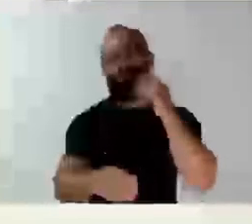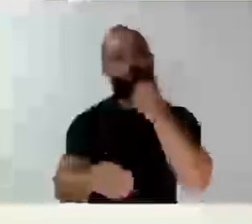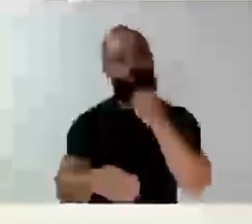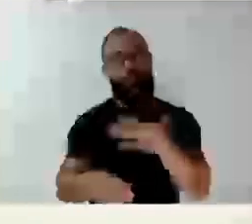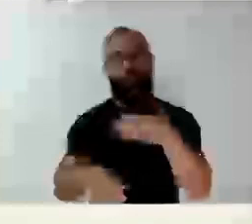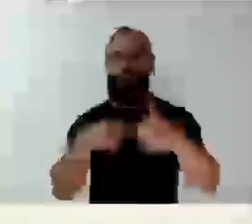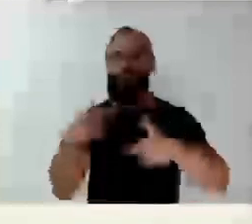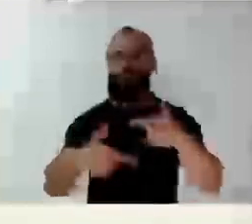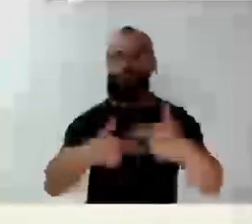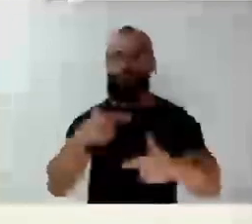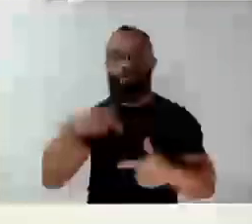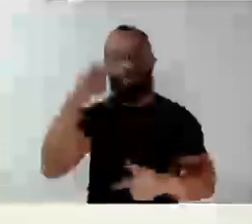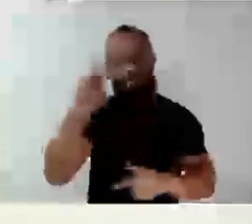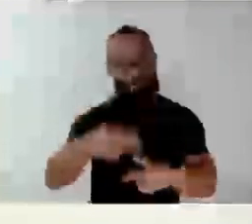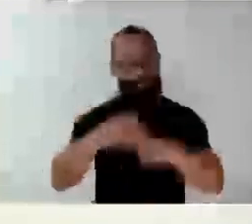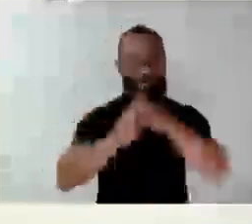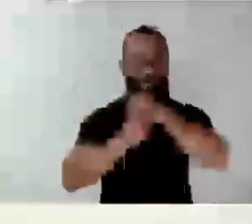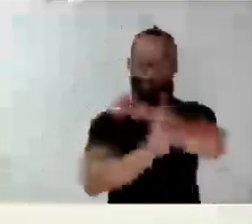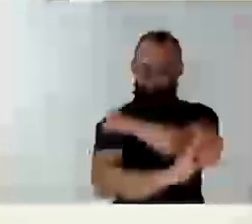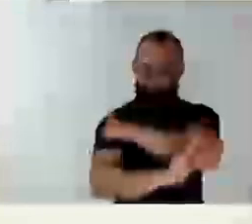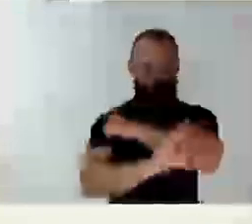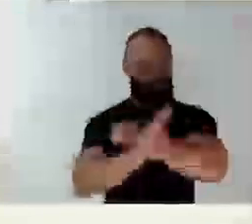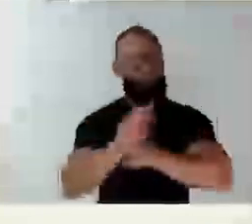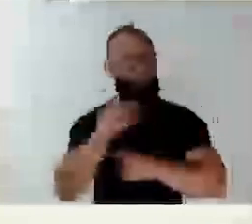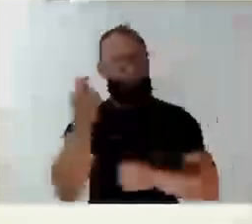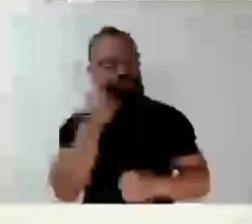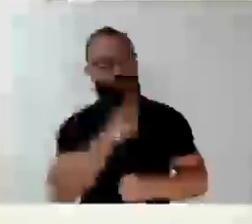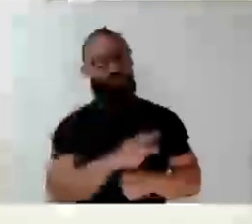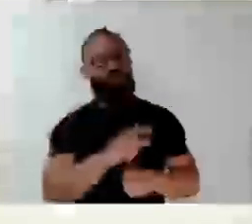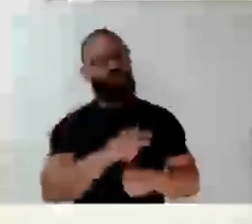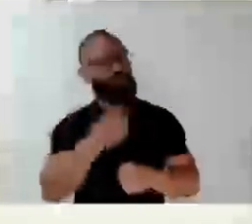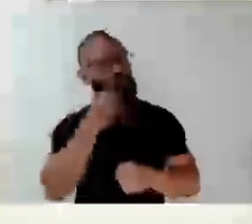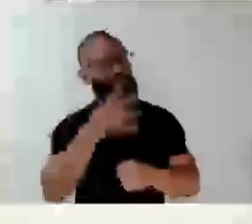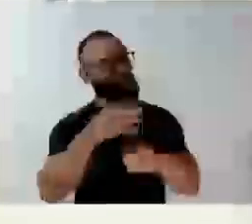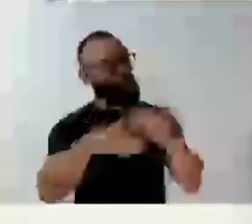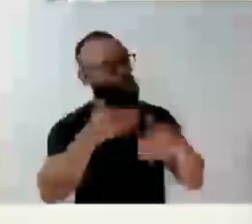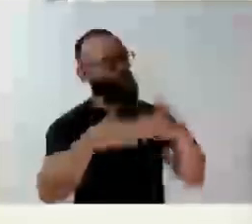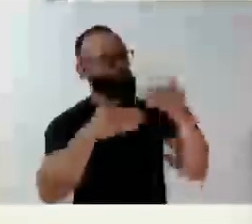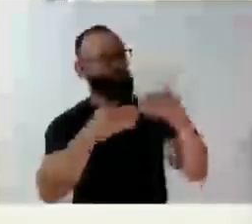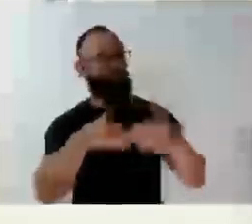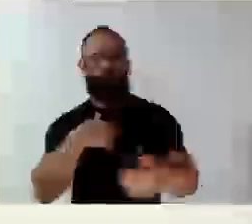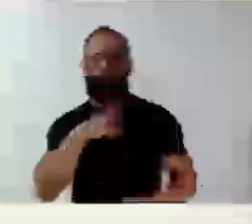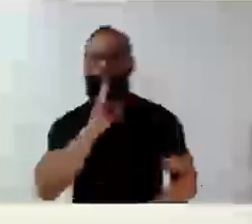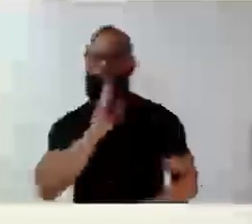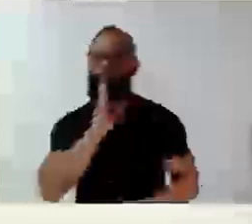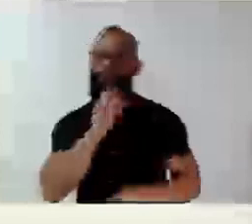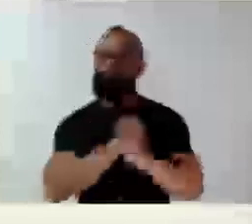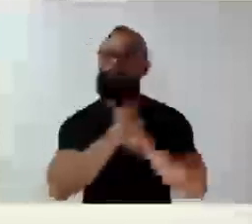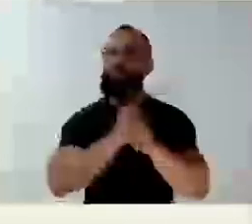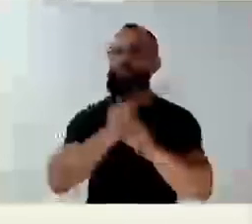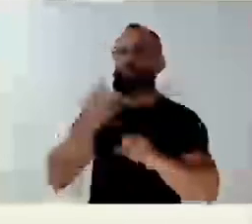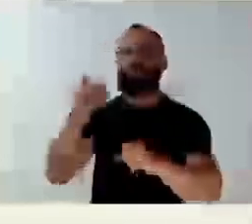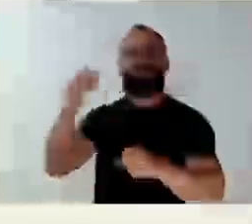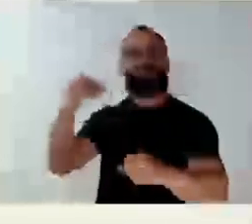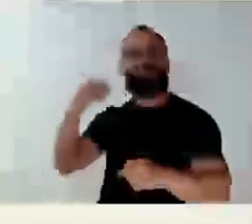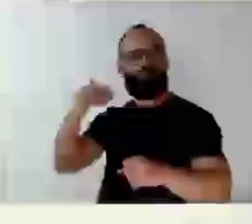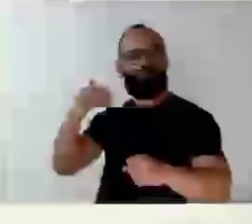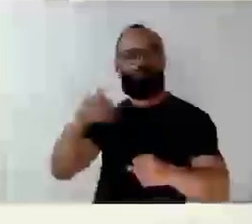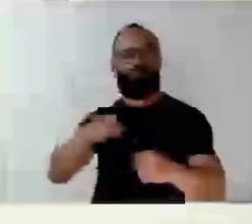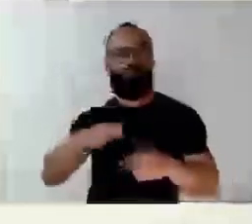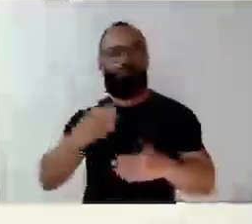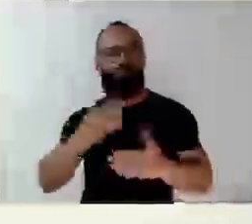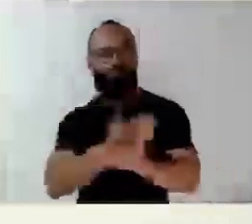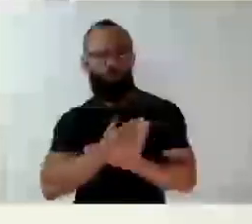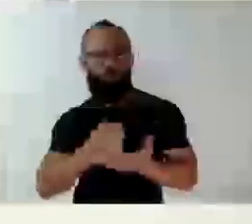e que o Biguassu ganharia com isso. Conheço a Vanessa há muitos anos, desde o trabalho dela no comando da